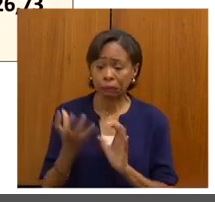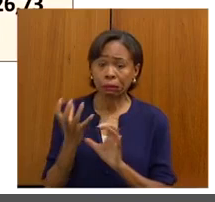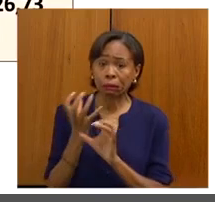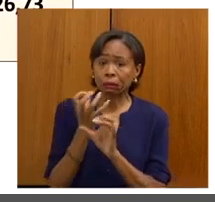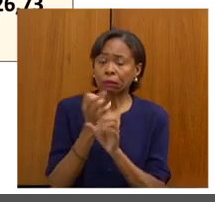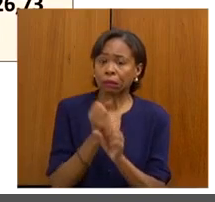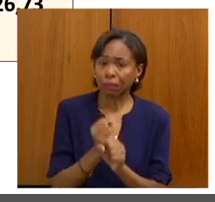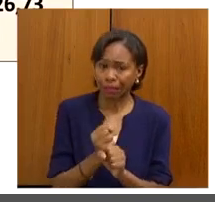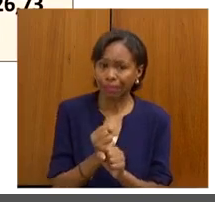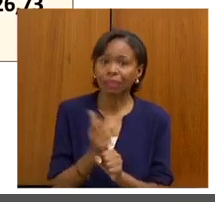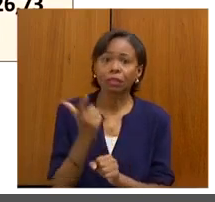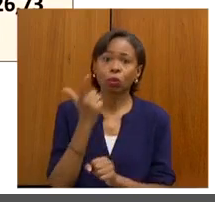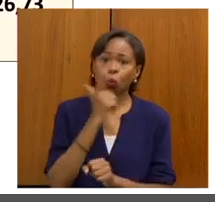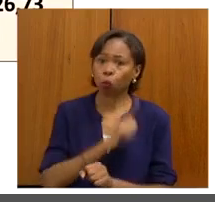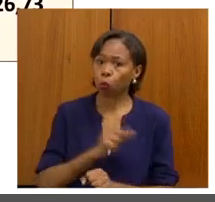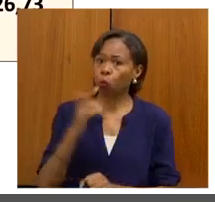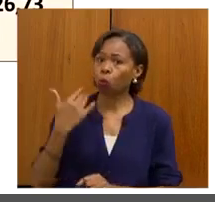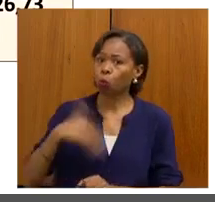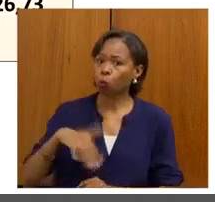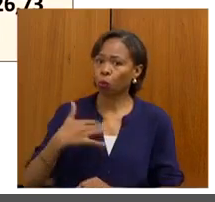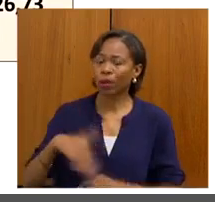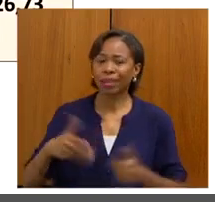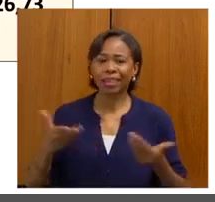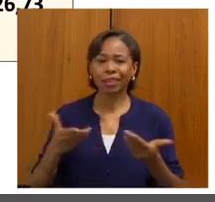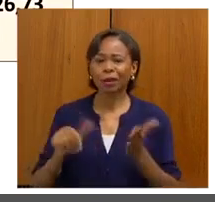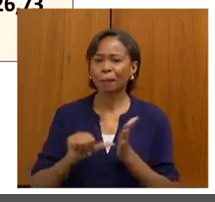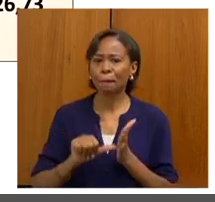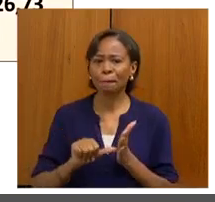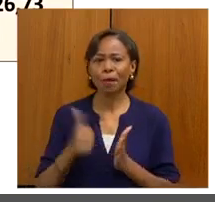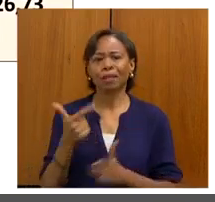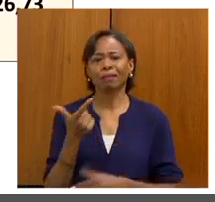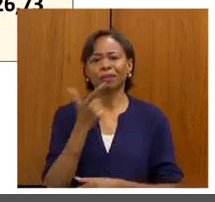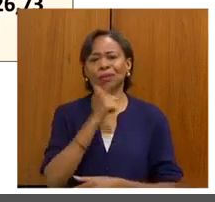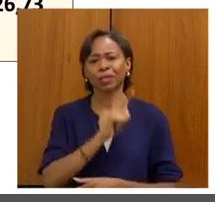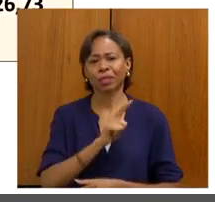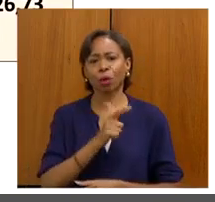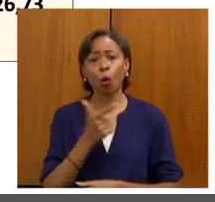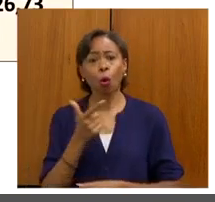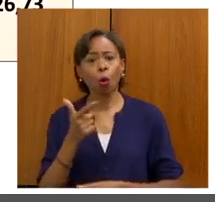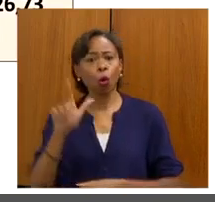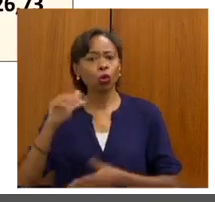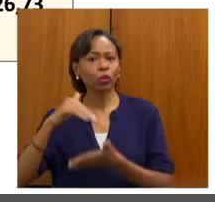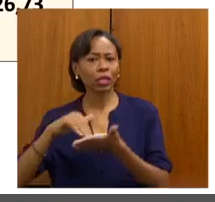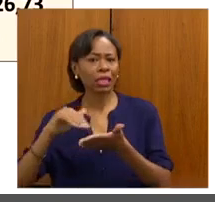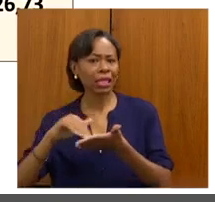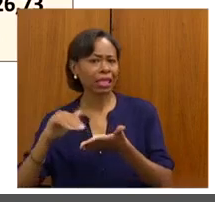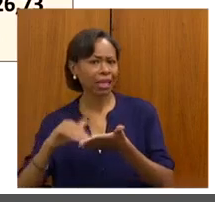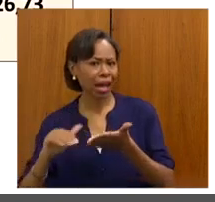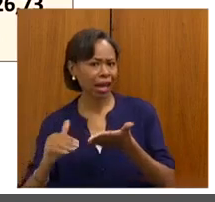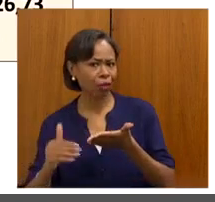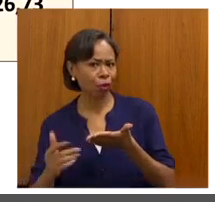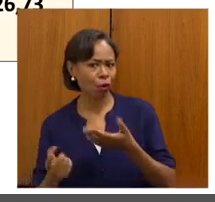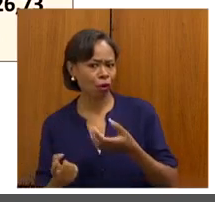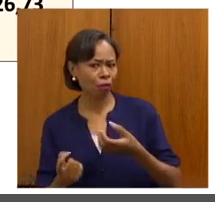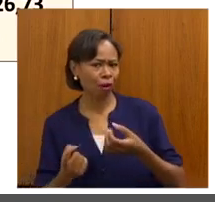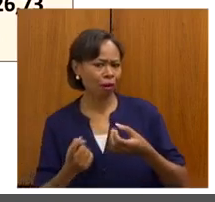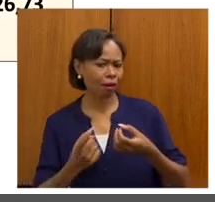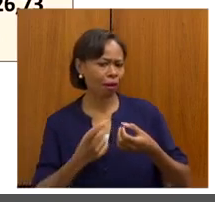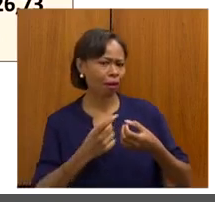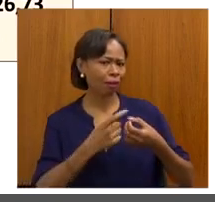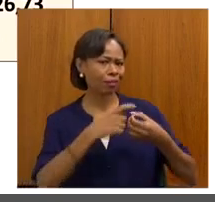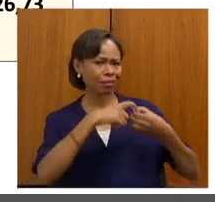e agora a gente consegue pela primeira vez, e acredito que nenhum outro secretário vai voltar atrás, sabe, deputado? Porque